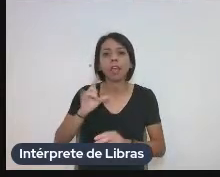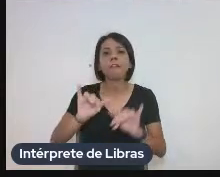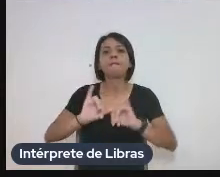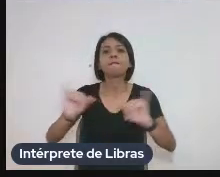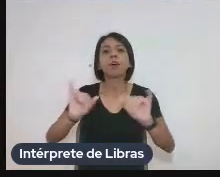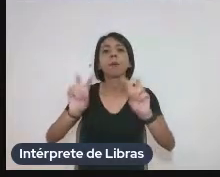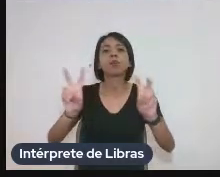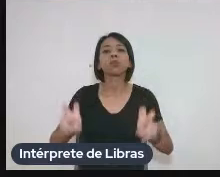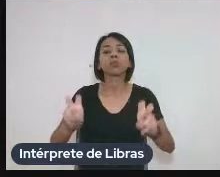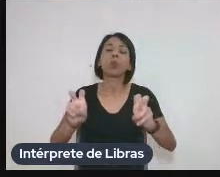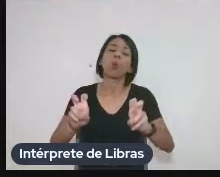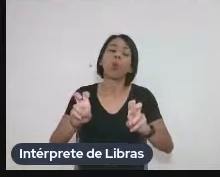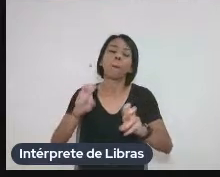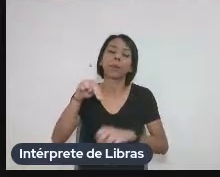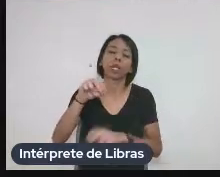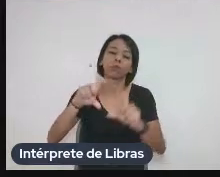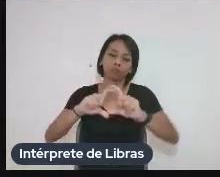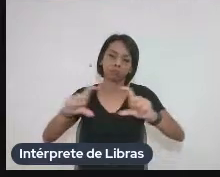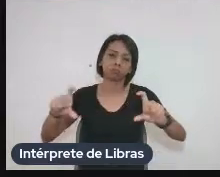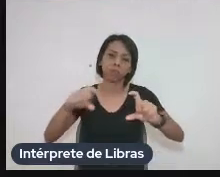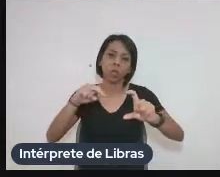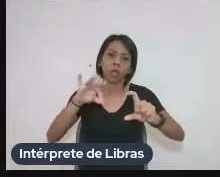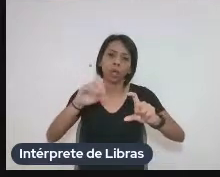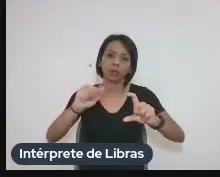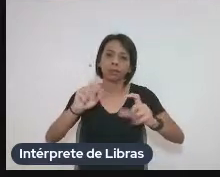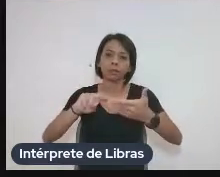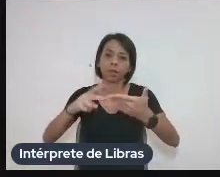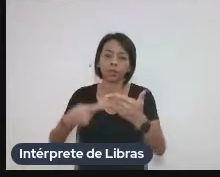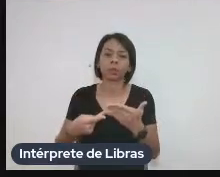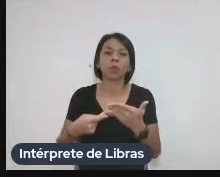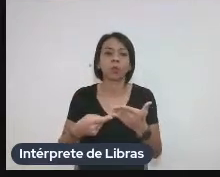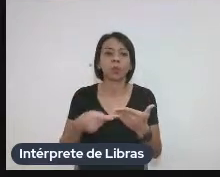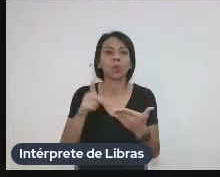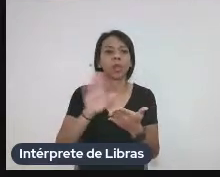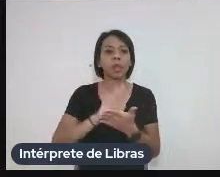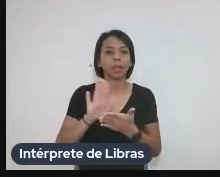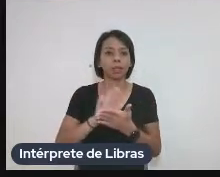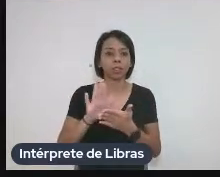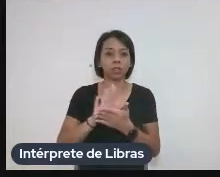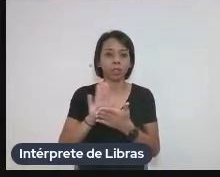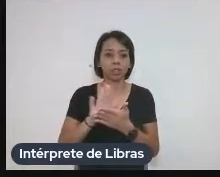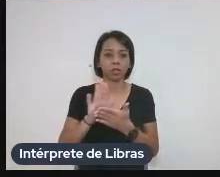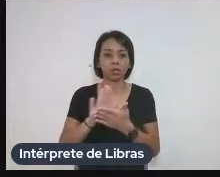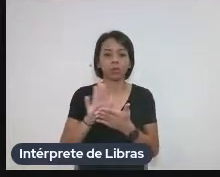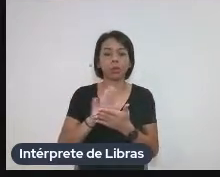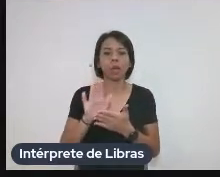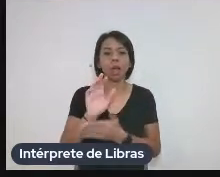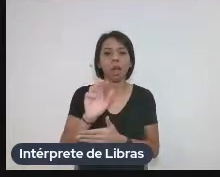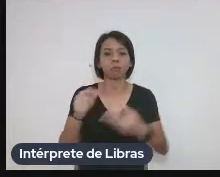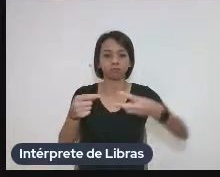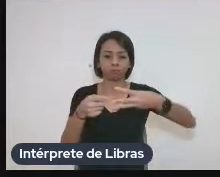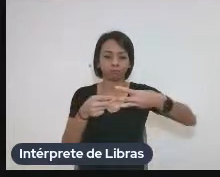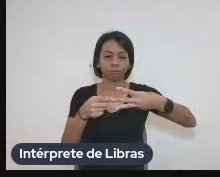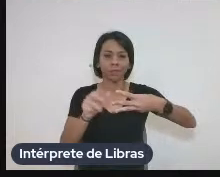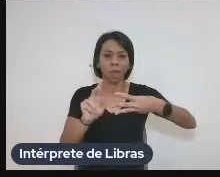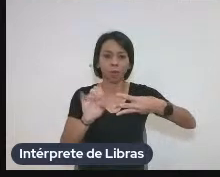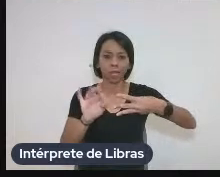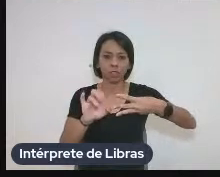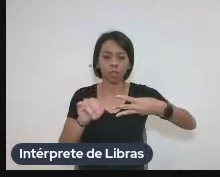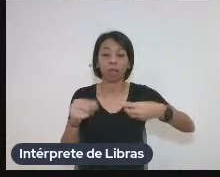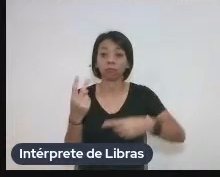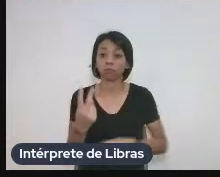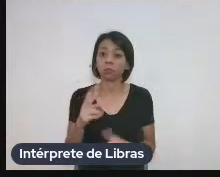sobre as notas do tradutor e isso na edição da editora autêntica dos dois